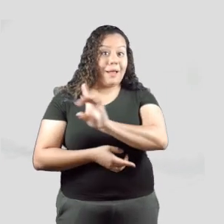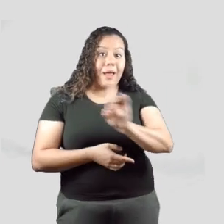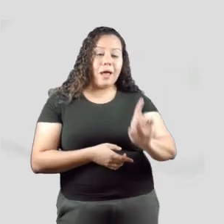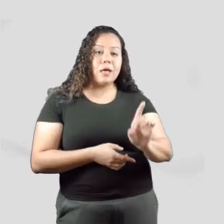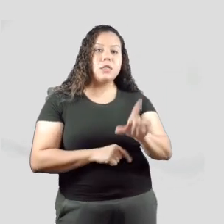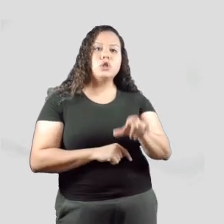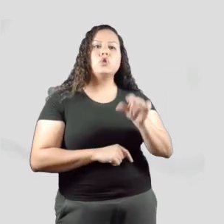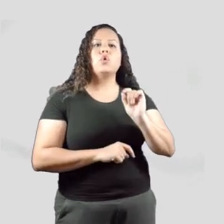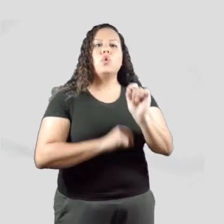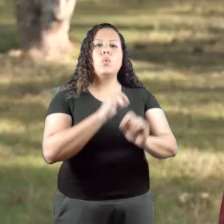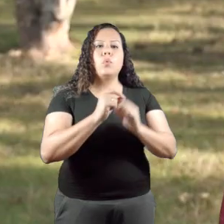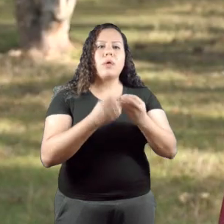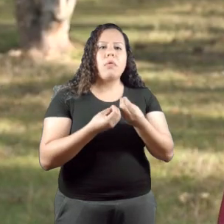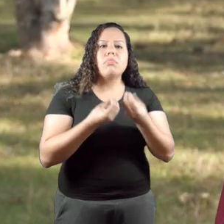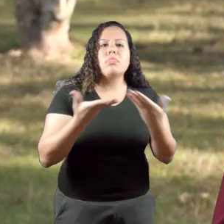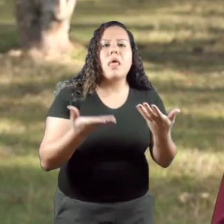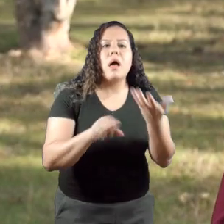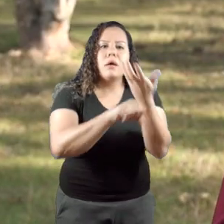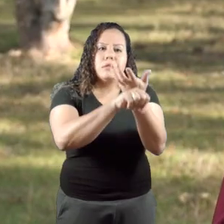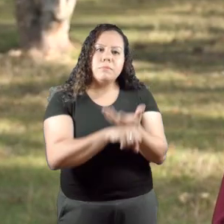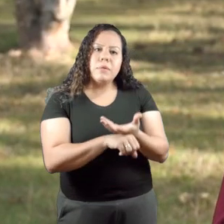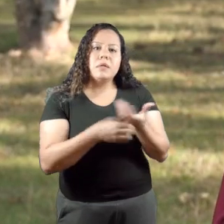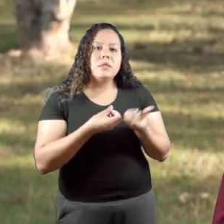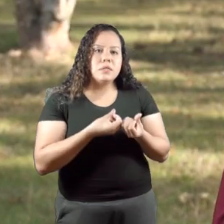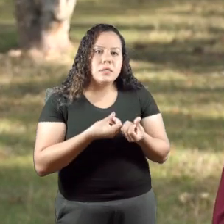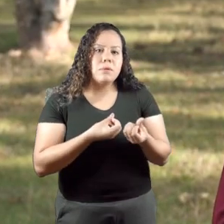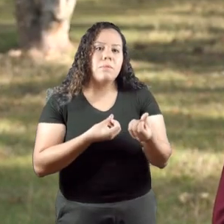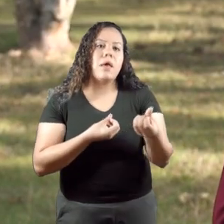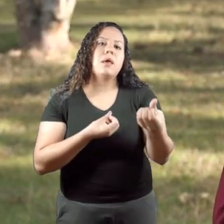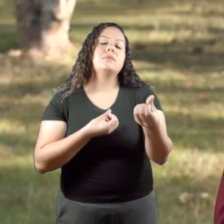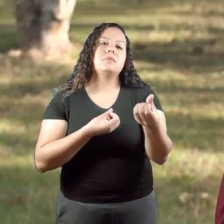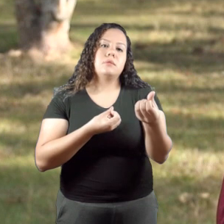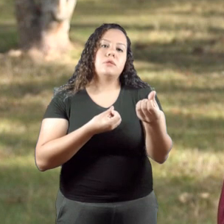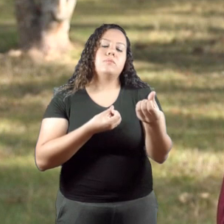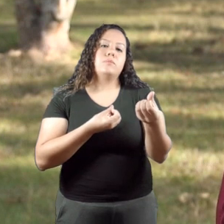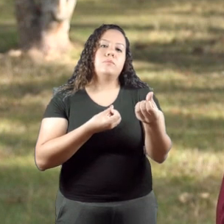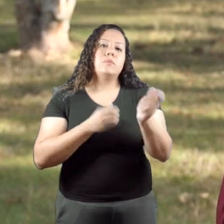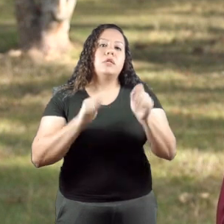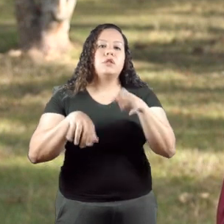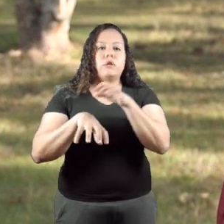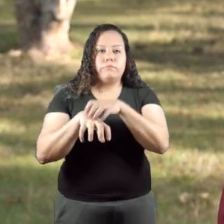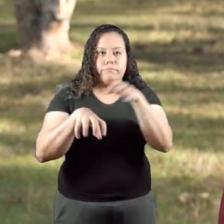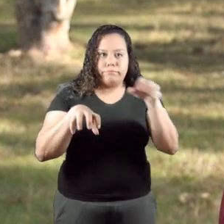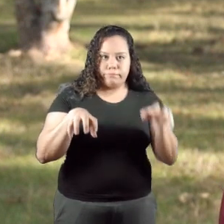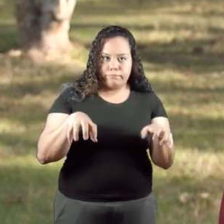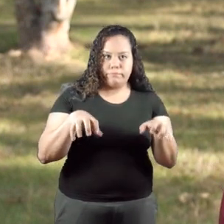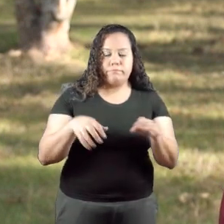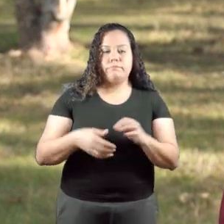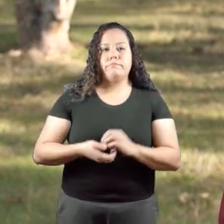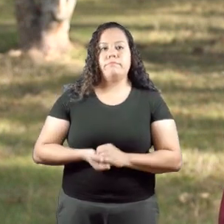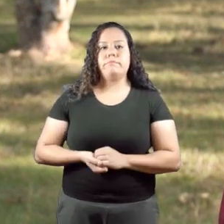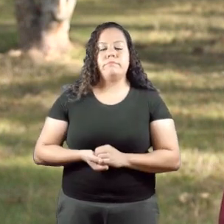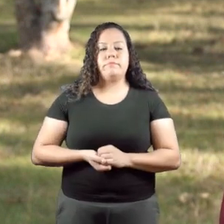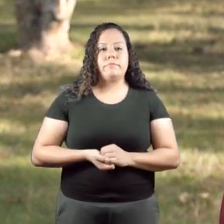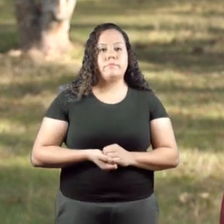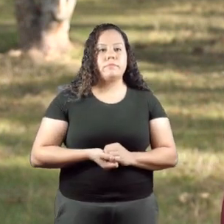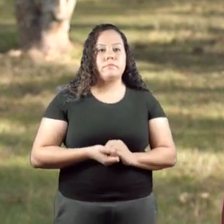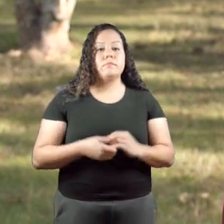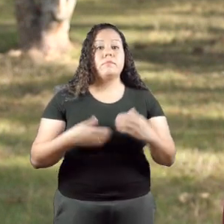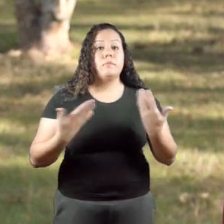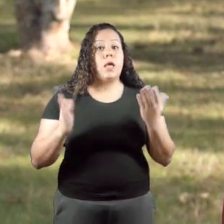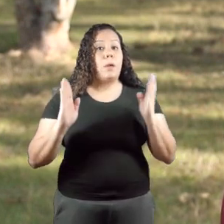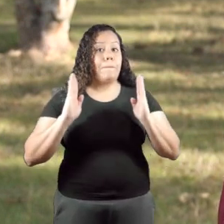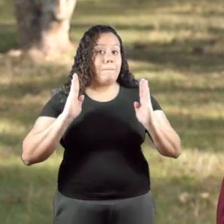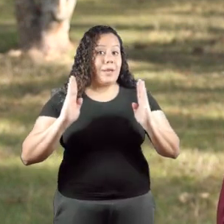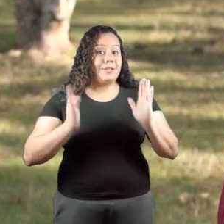os departamentos definirem pela oferta da disciplina no semestre letivo no formato remoto